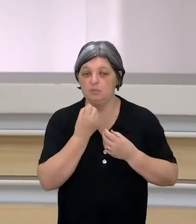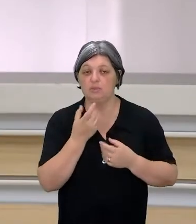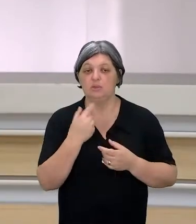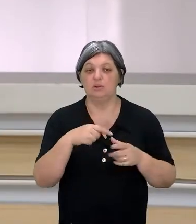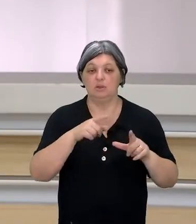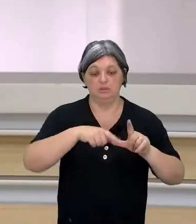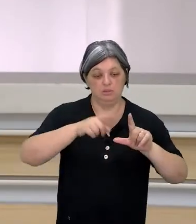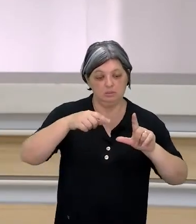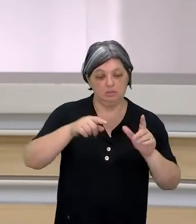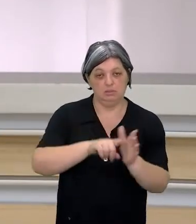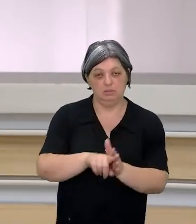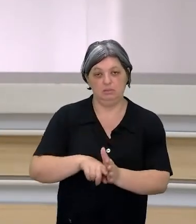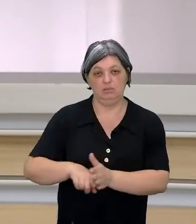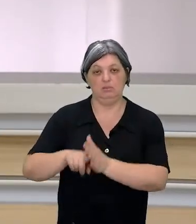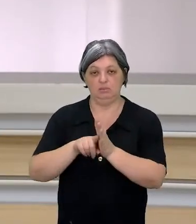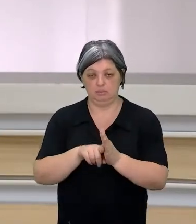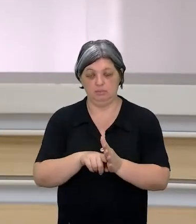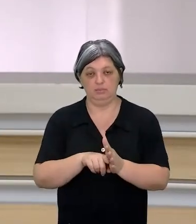conferidas,